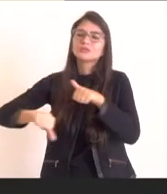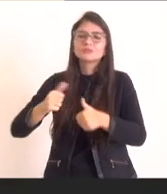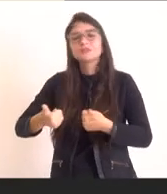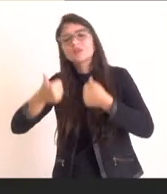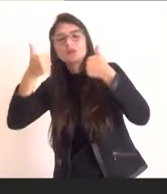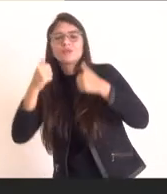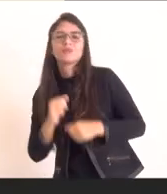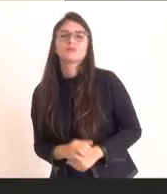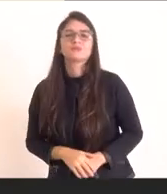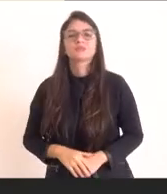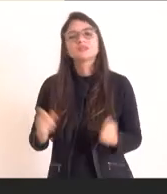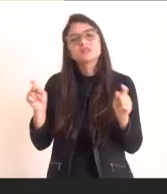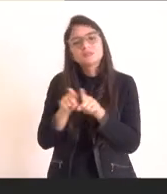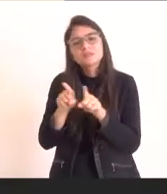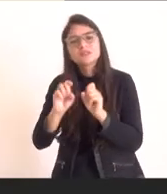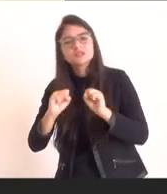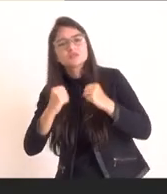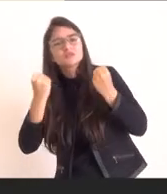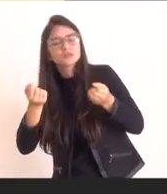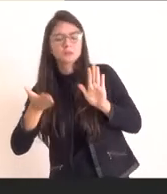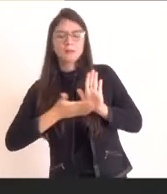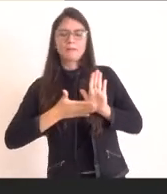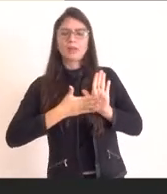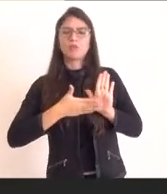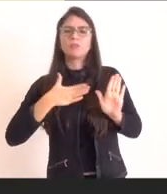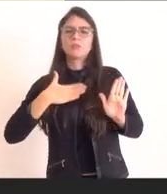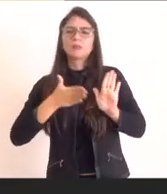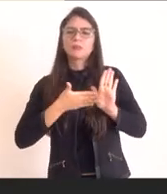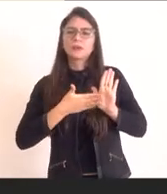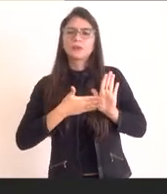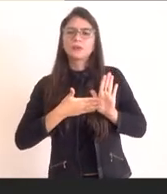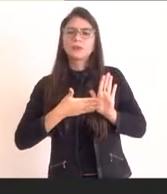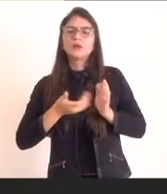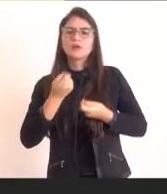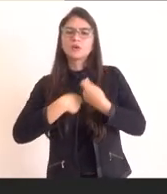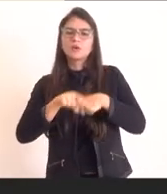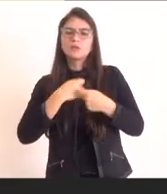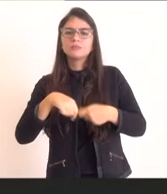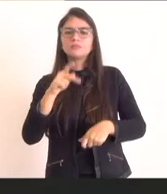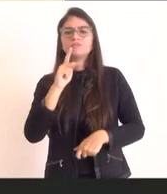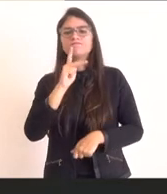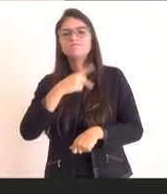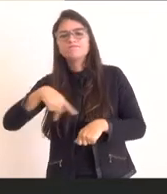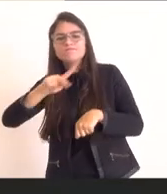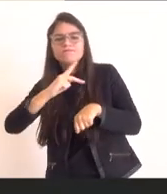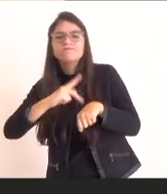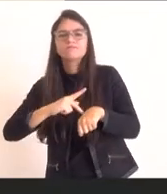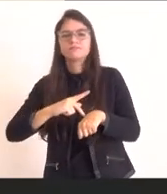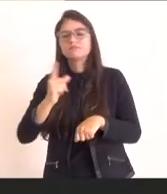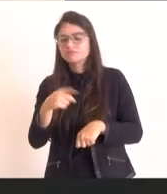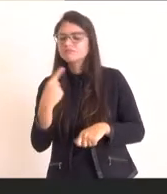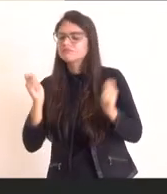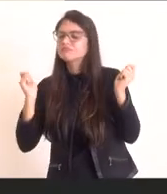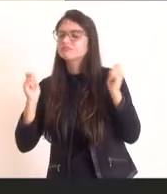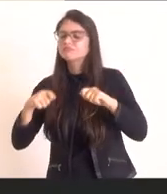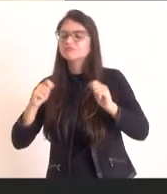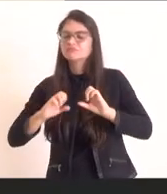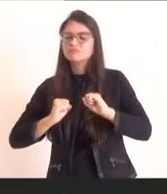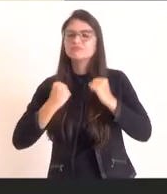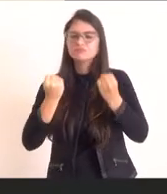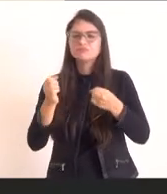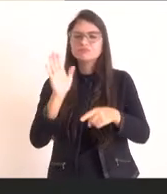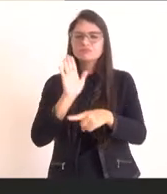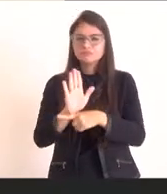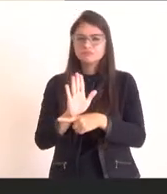buscando o nosso papel, o nosso papel na economia do país, que a gente tem toda a condição disso. André, mais uma